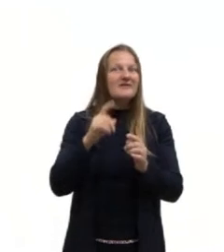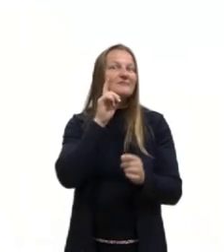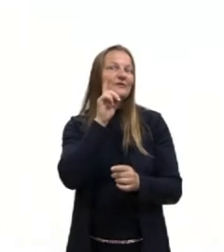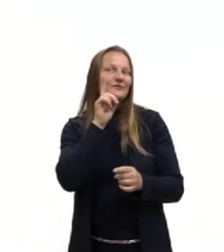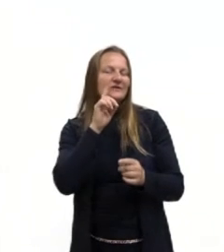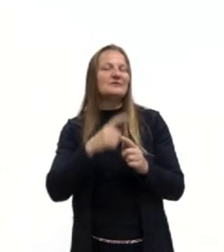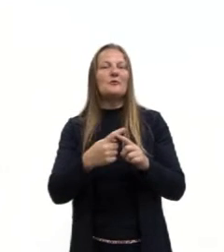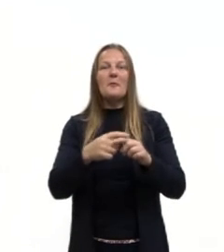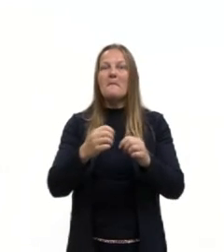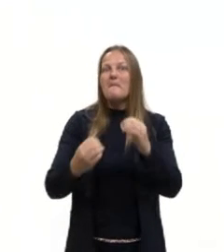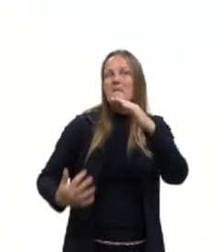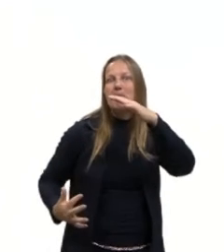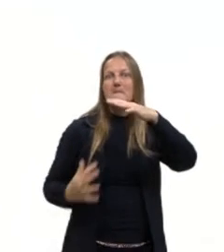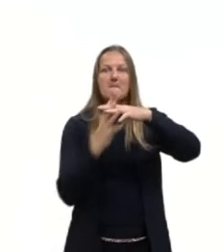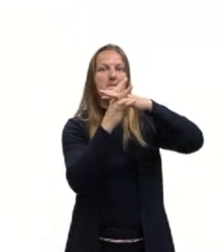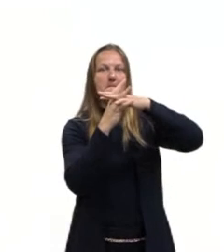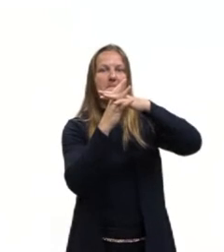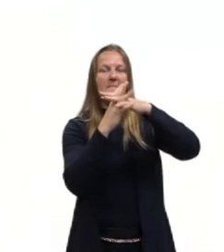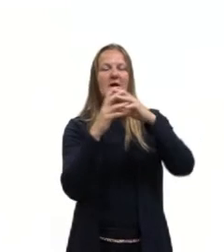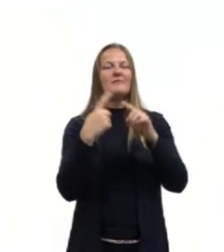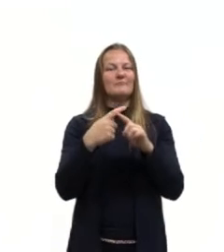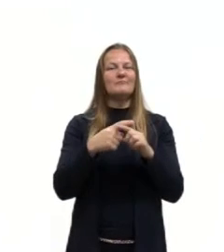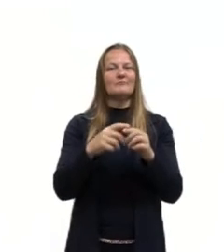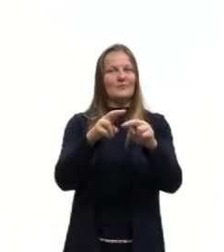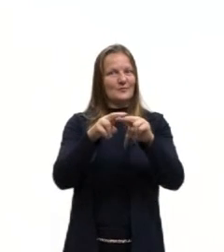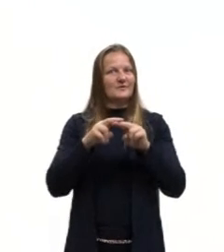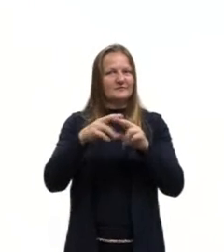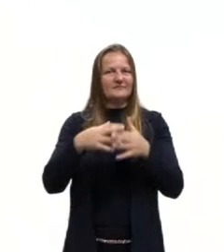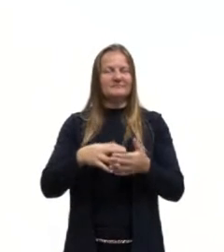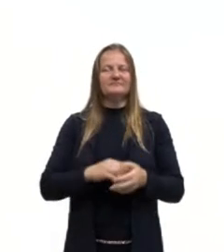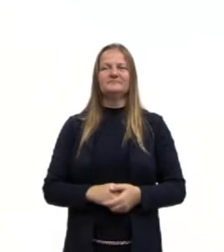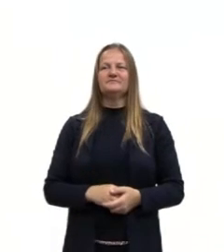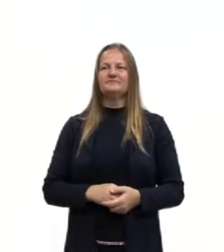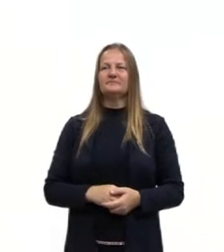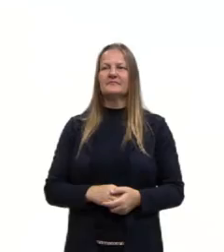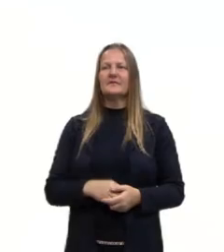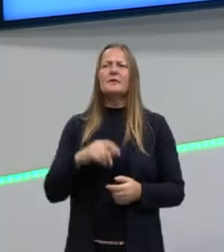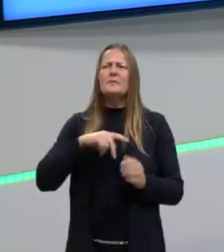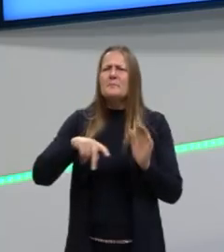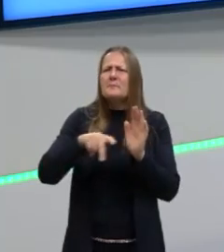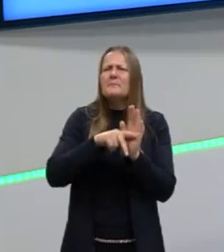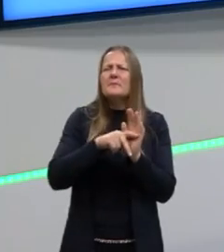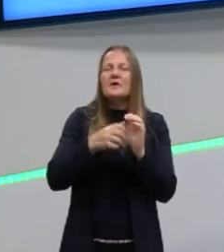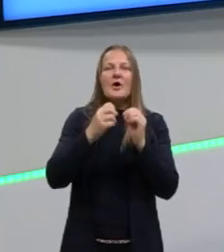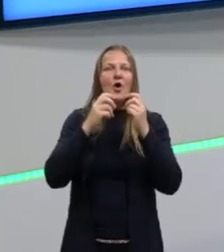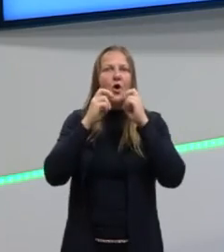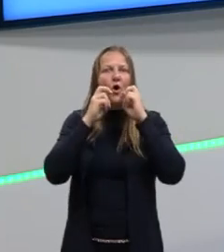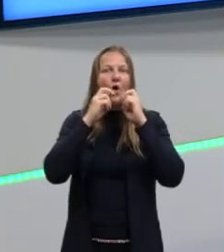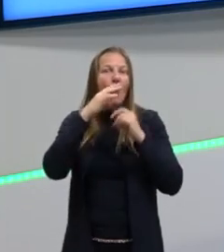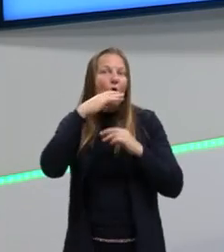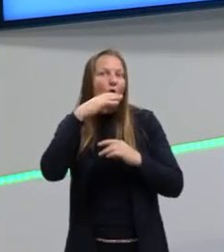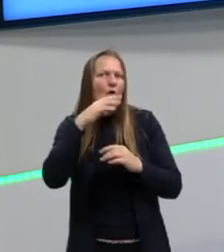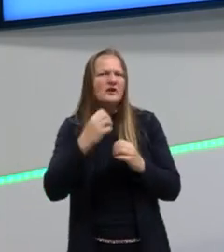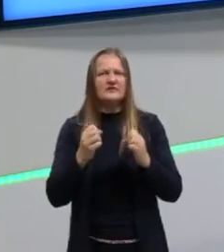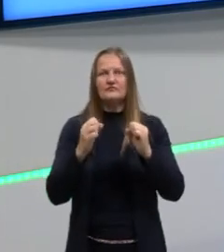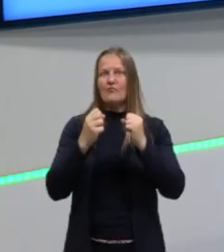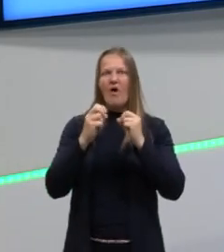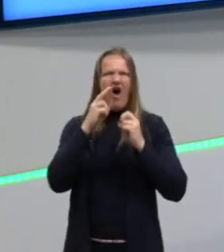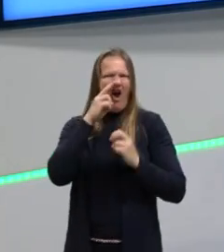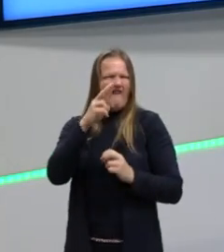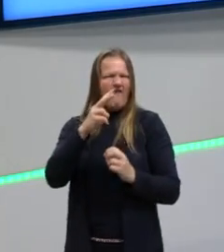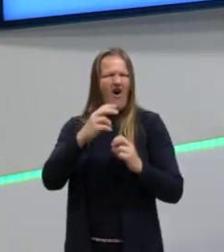intenção de ser uma arte popular, ela tem a característica de cores vibrantes, cores